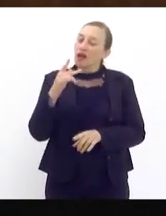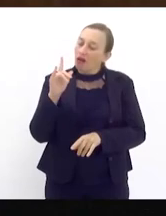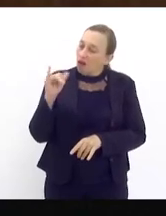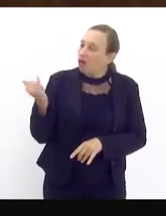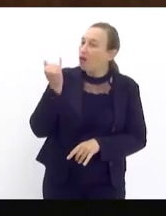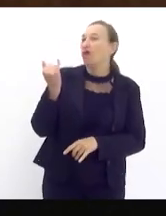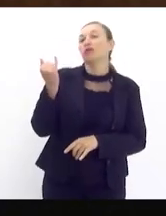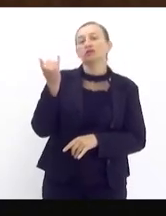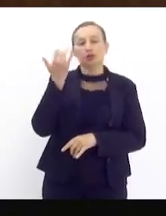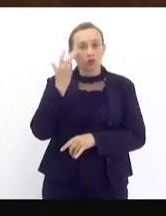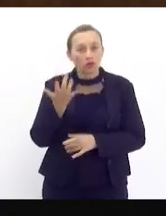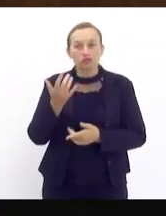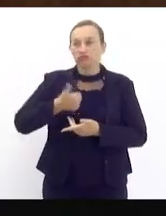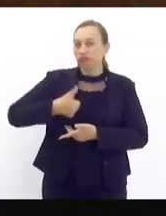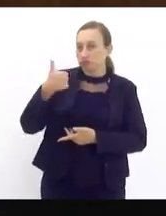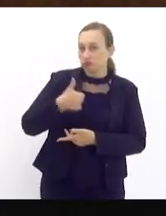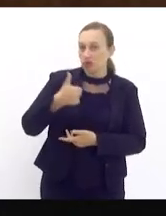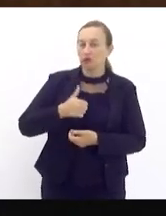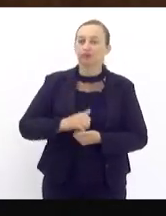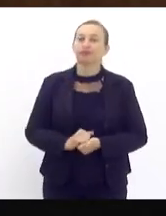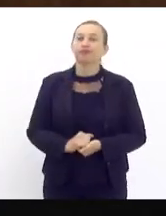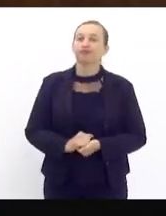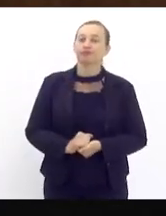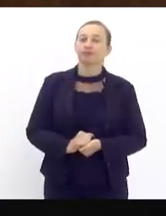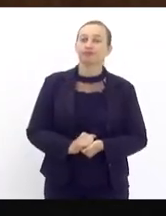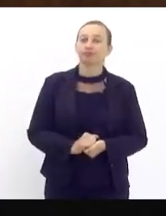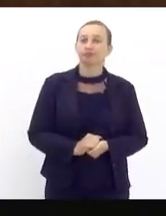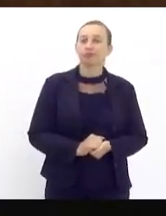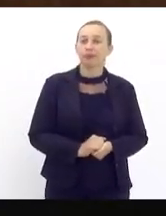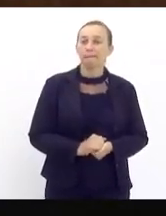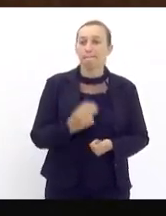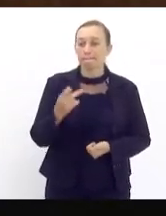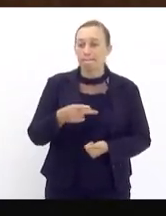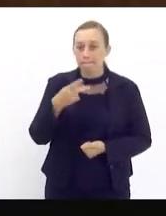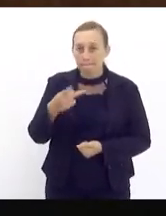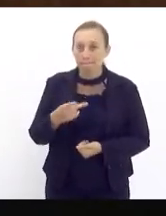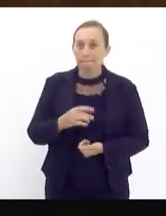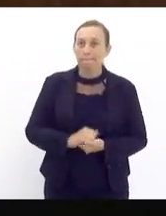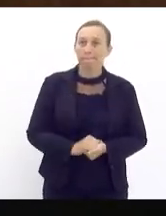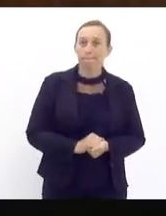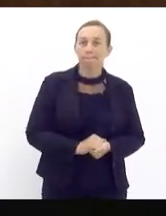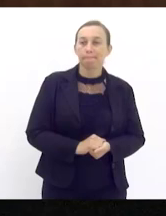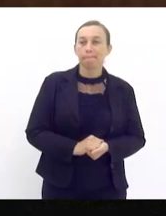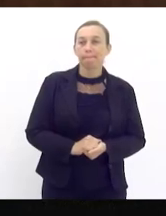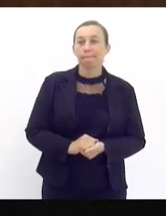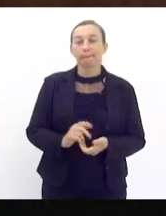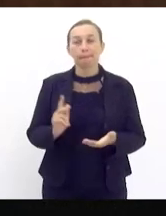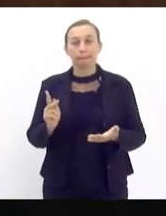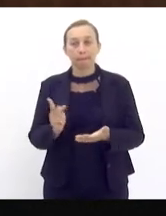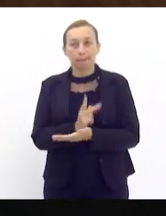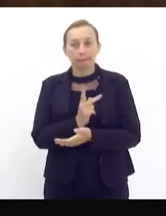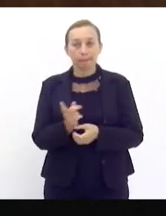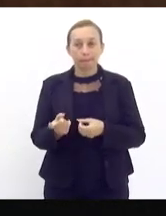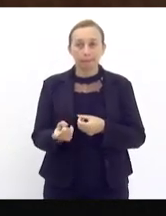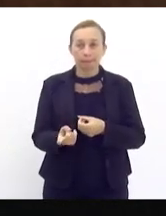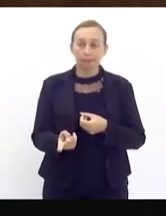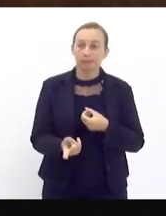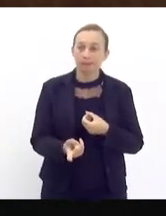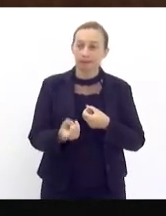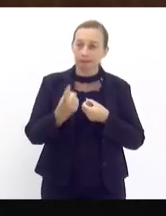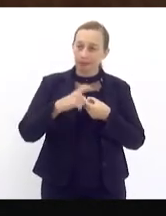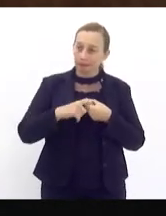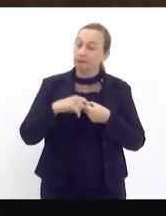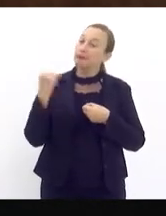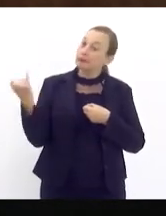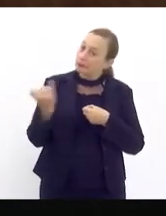importante. Primeiro, a gente ressaltar que, embora tenha acontecido um recuo, é muito